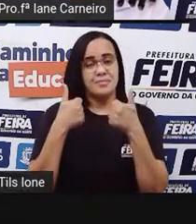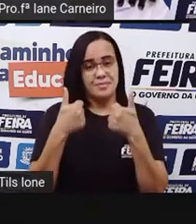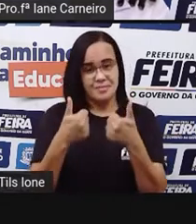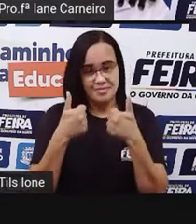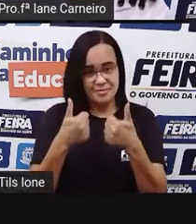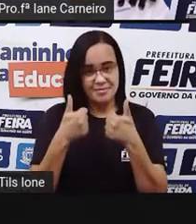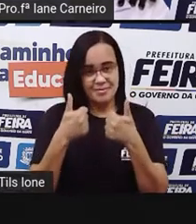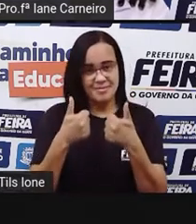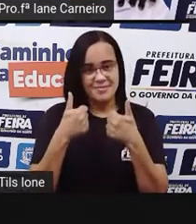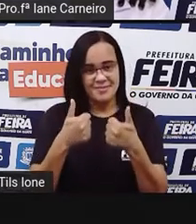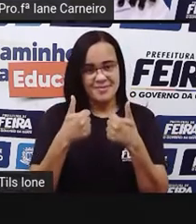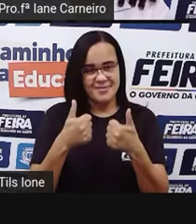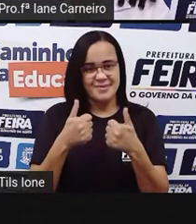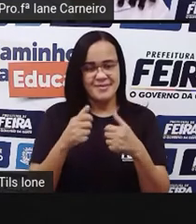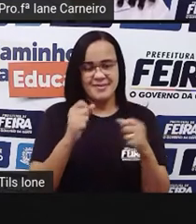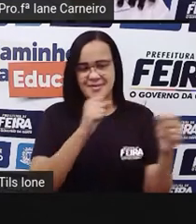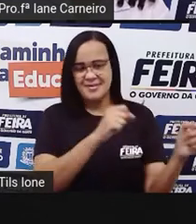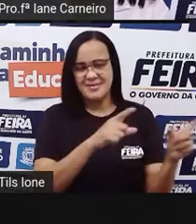Show. Vamos lá para o próximo.